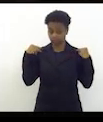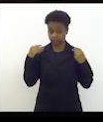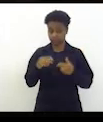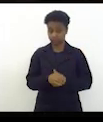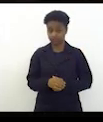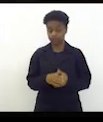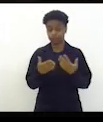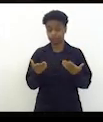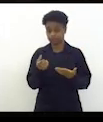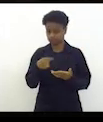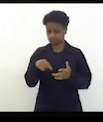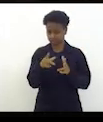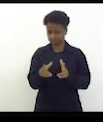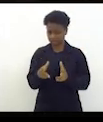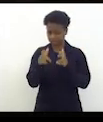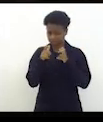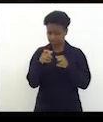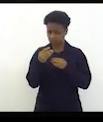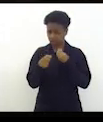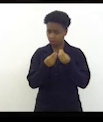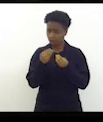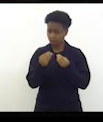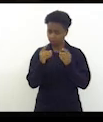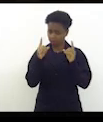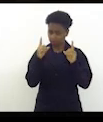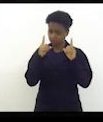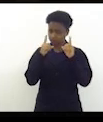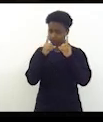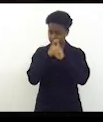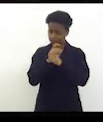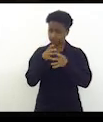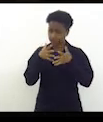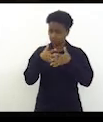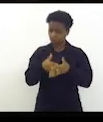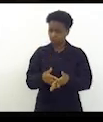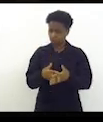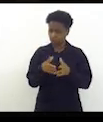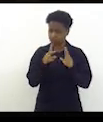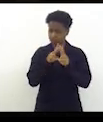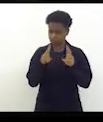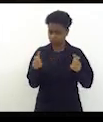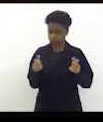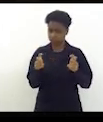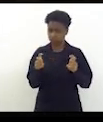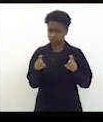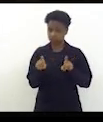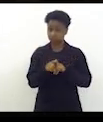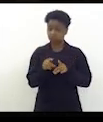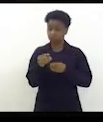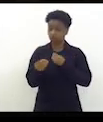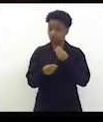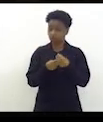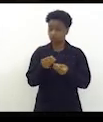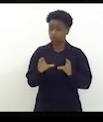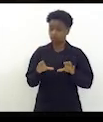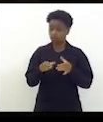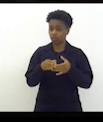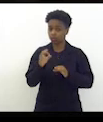a complexidade dessa questão e como essas máfias se